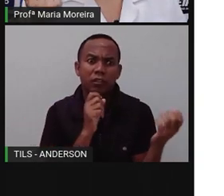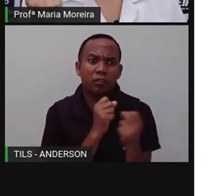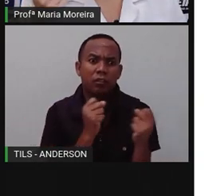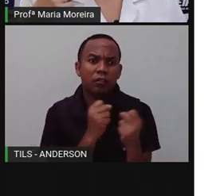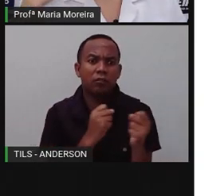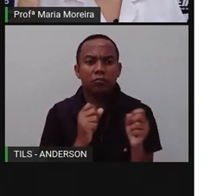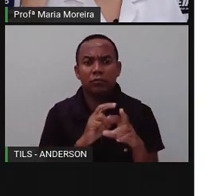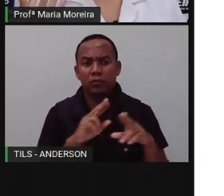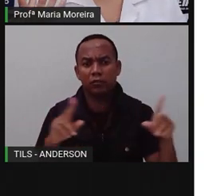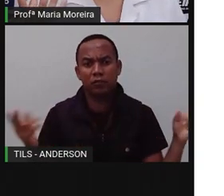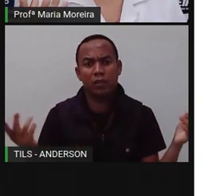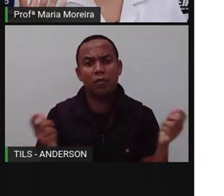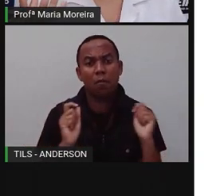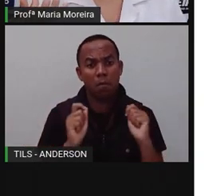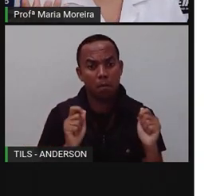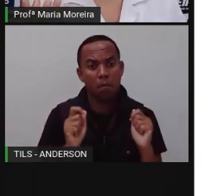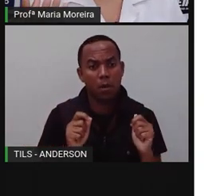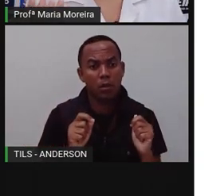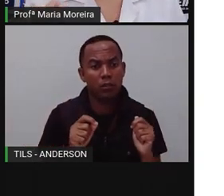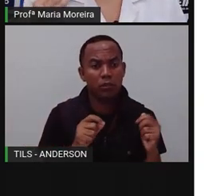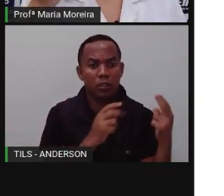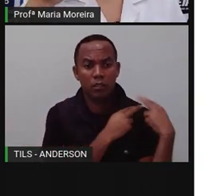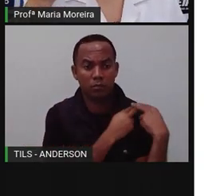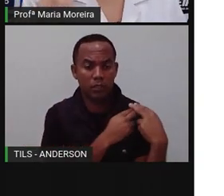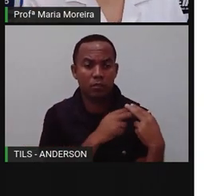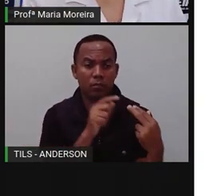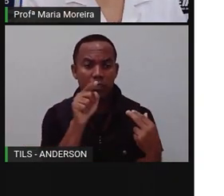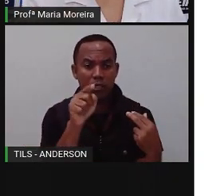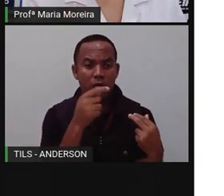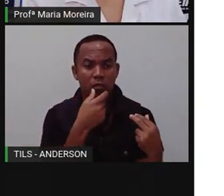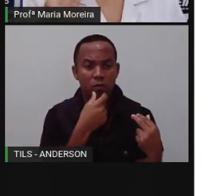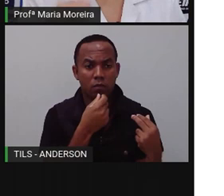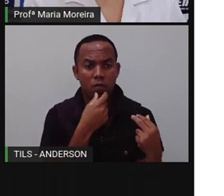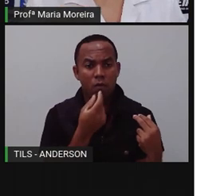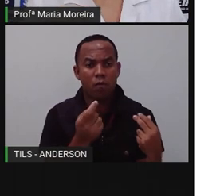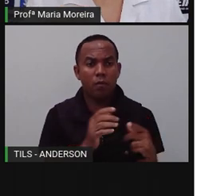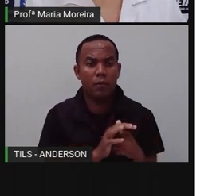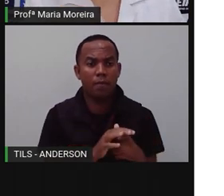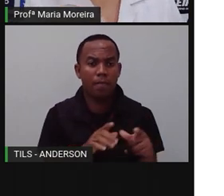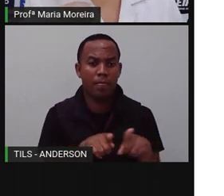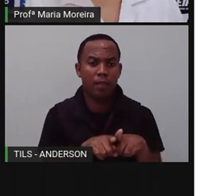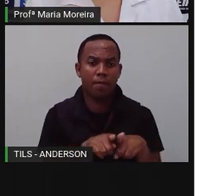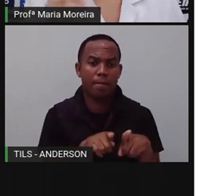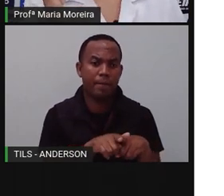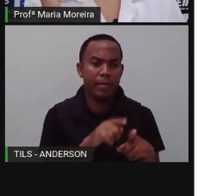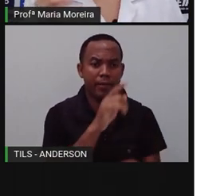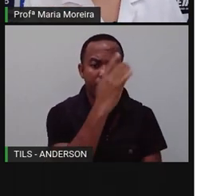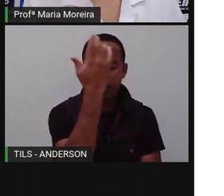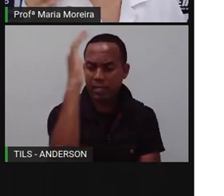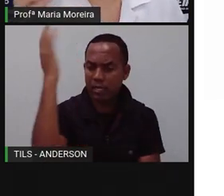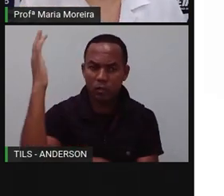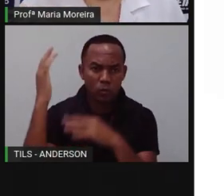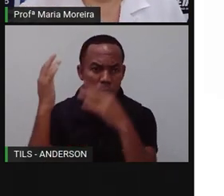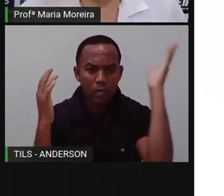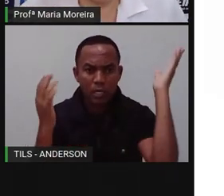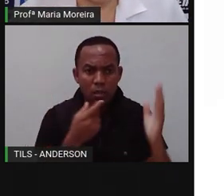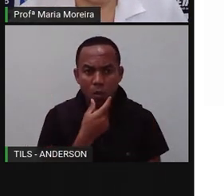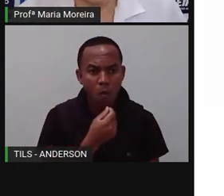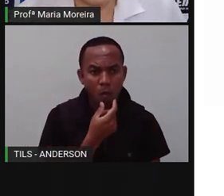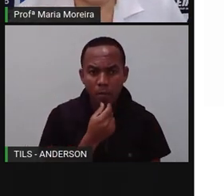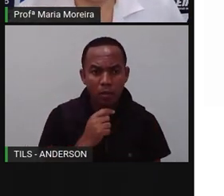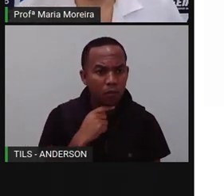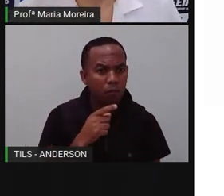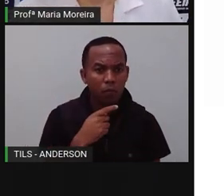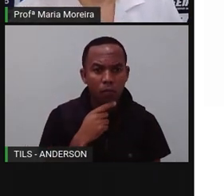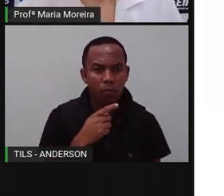voltar e tentar solucionar esses problemas, existem coisas na natureza que o homem não consegue dominar.